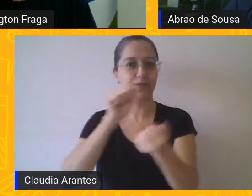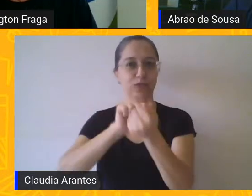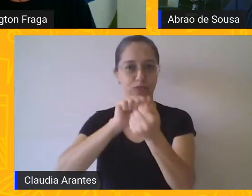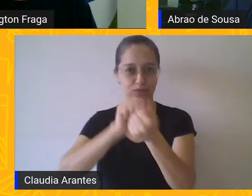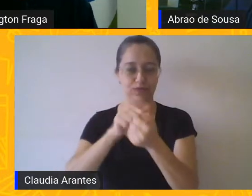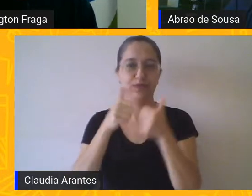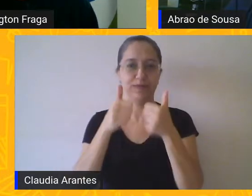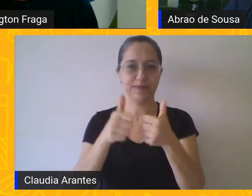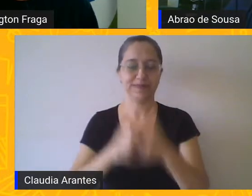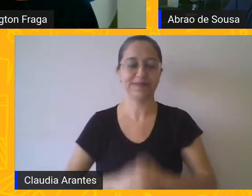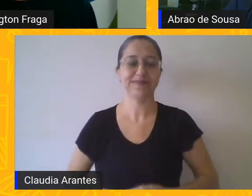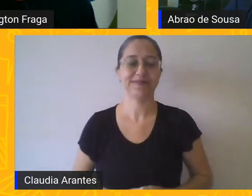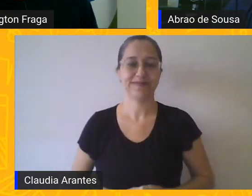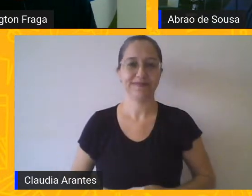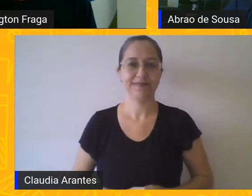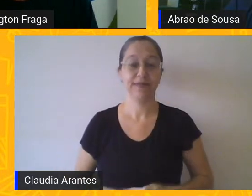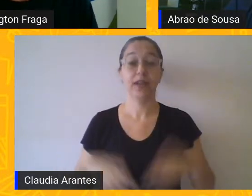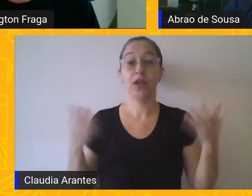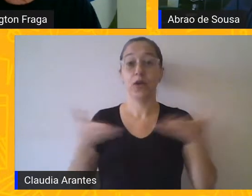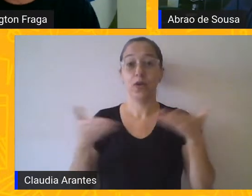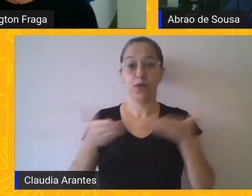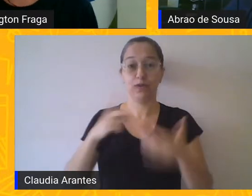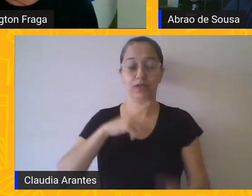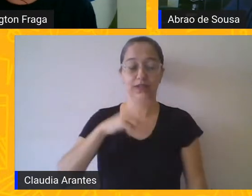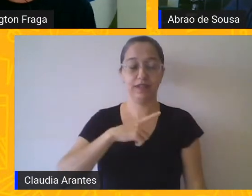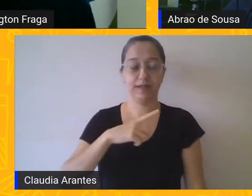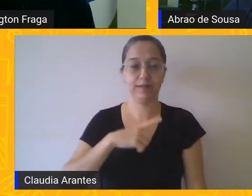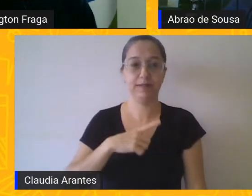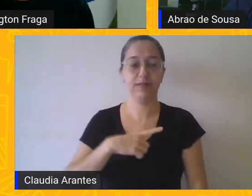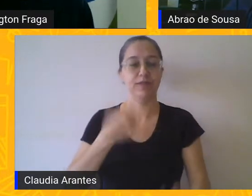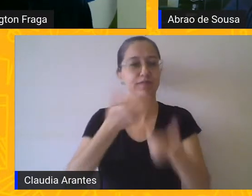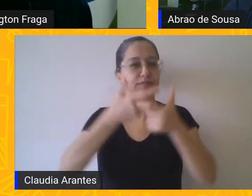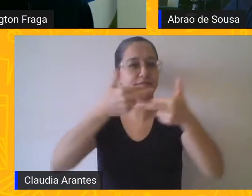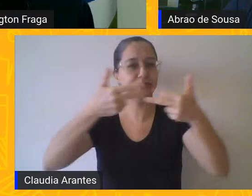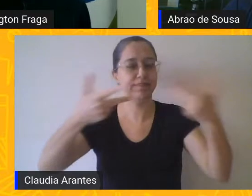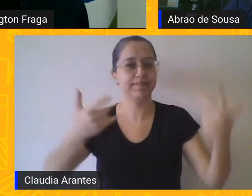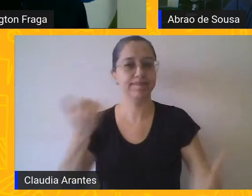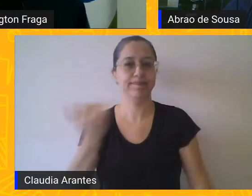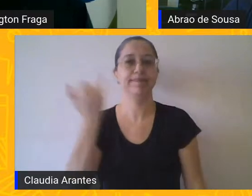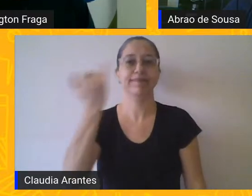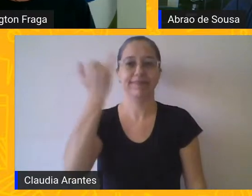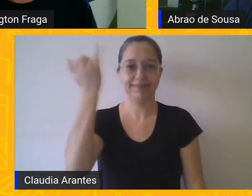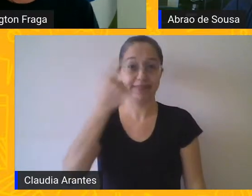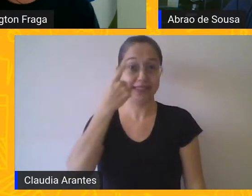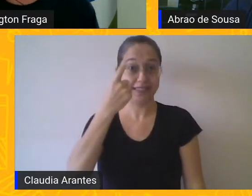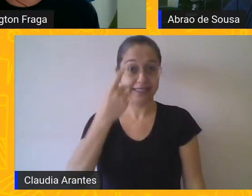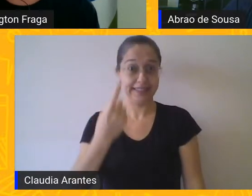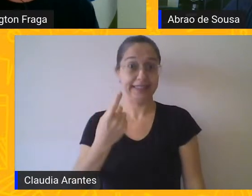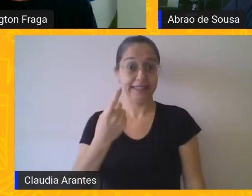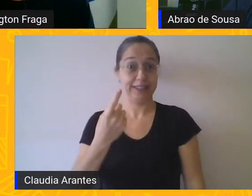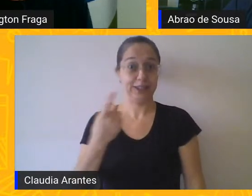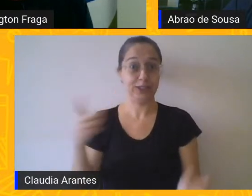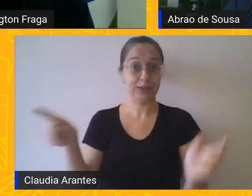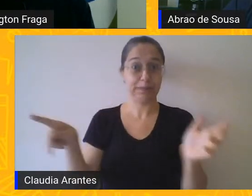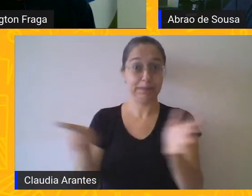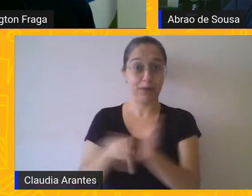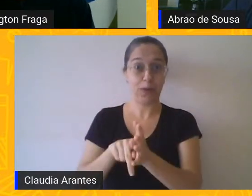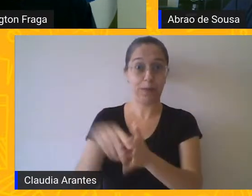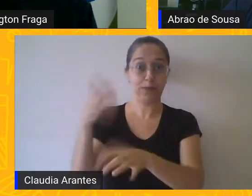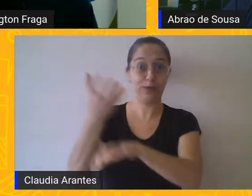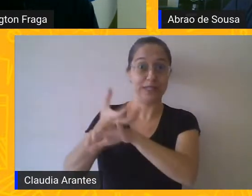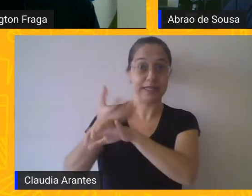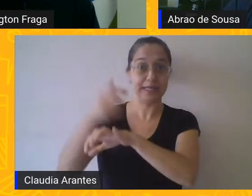Seja bem-vinda. E hoje a gente vai ter aí muita coisa importante, muita coisa interessante de língua portuguesa, né,